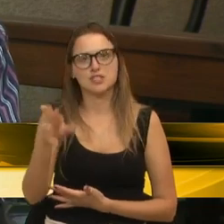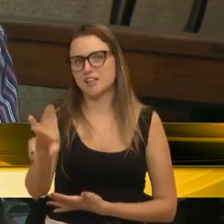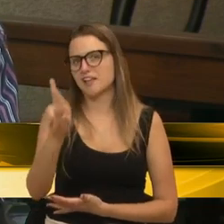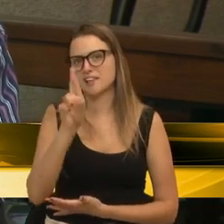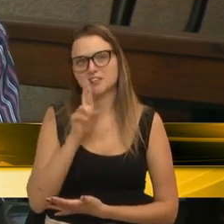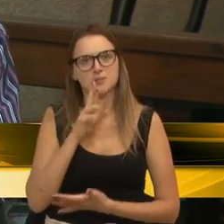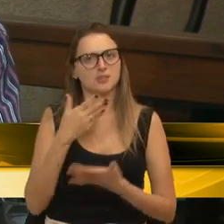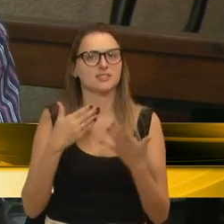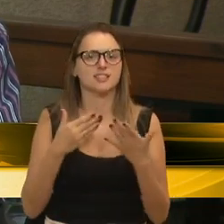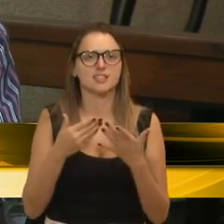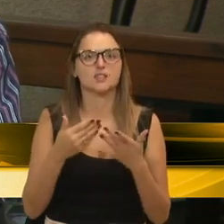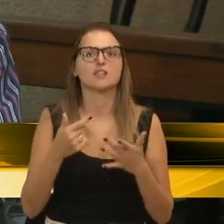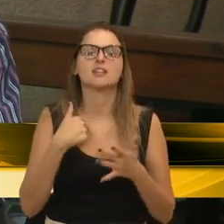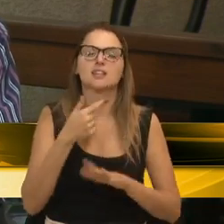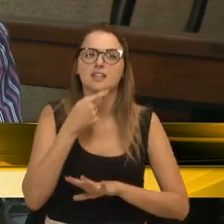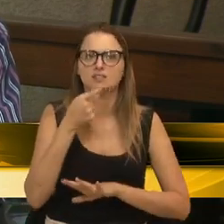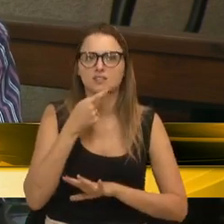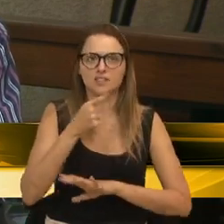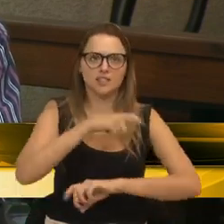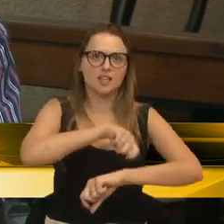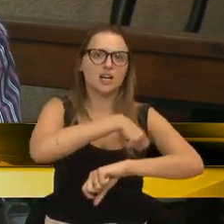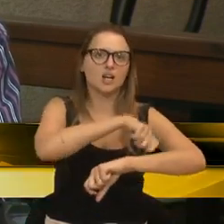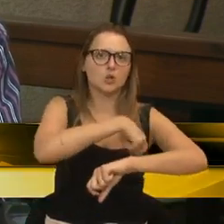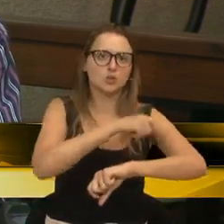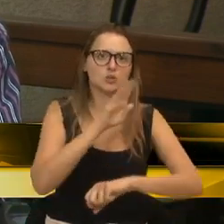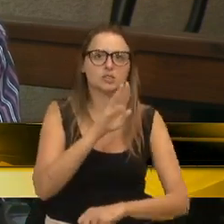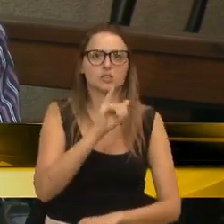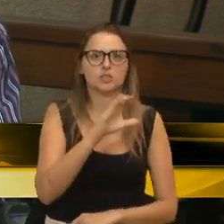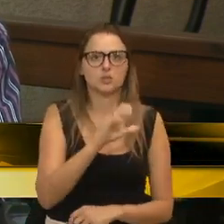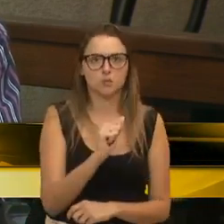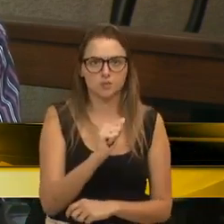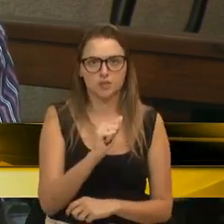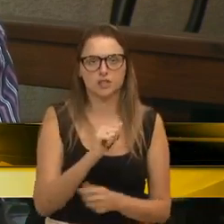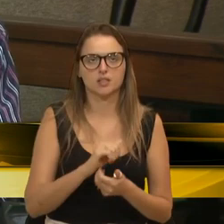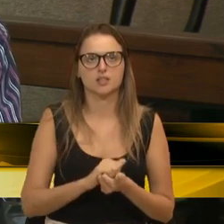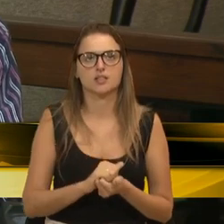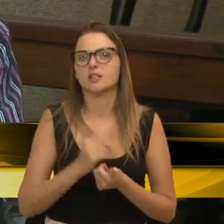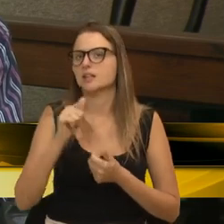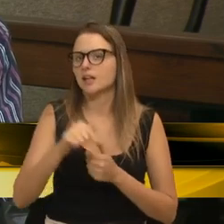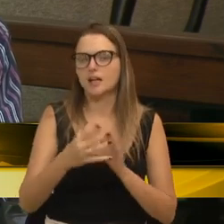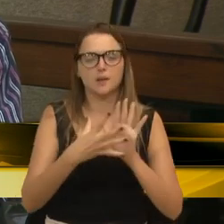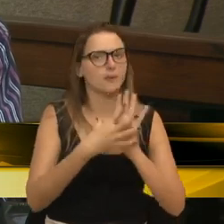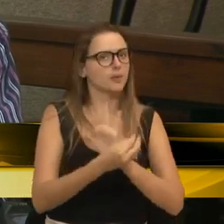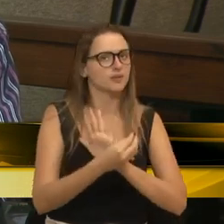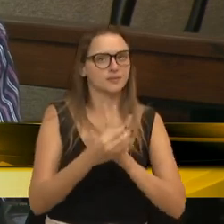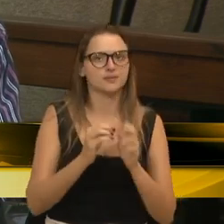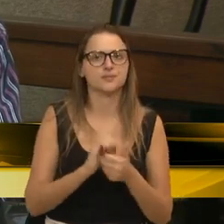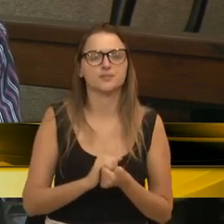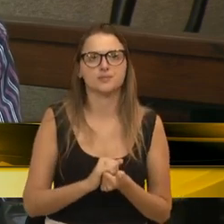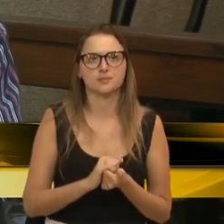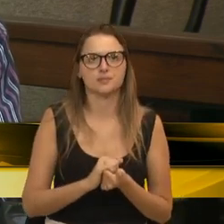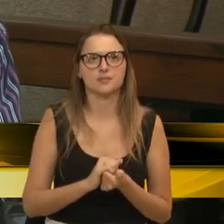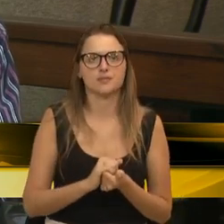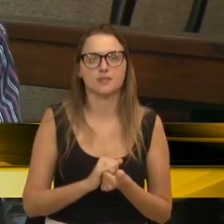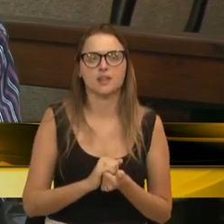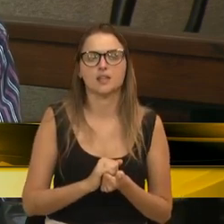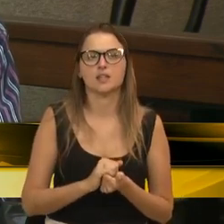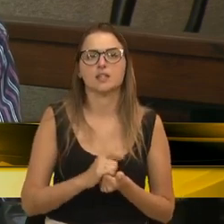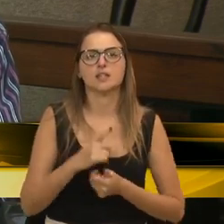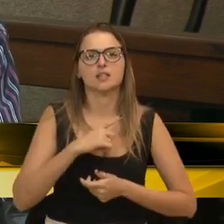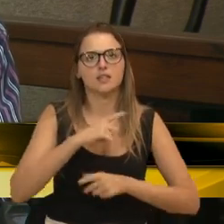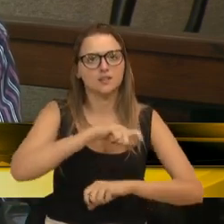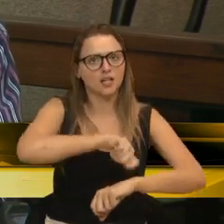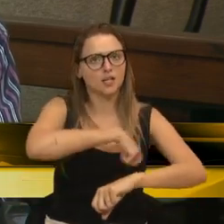ia citar o exemplo da cozinha do Bica, o Jonas. Concejo a parte, vereador. É uma referência. E foi uma das